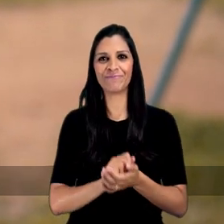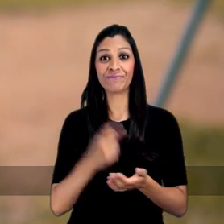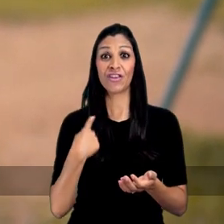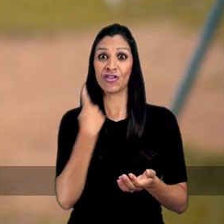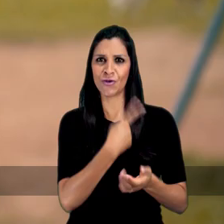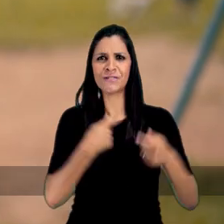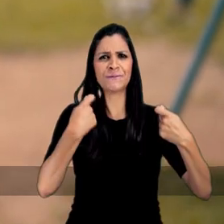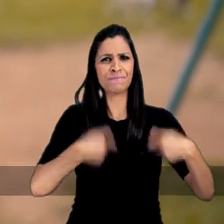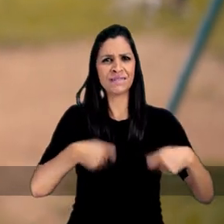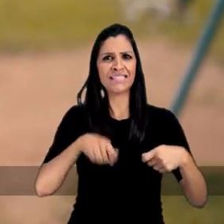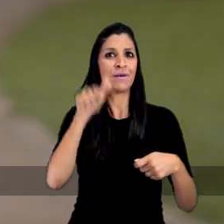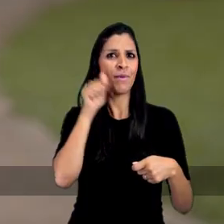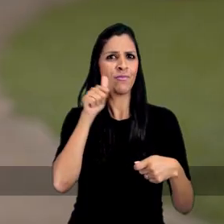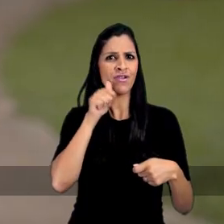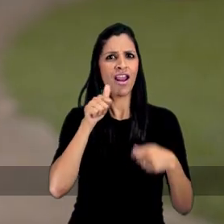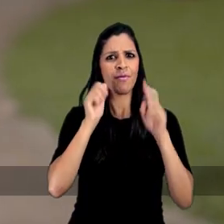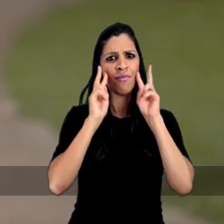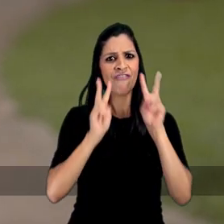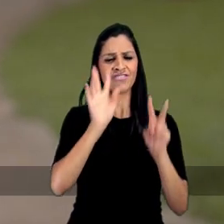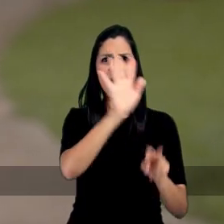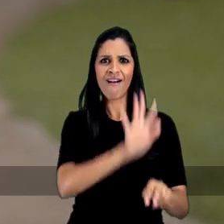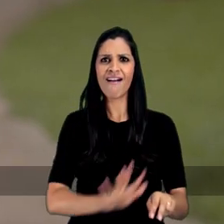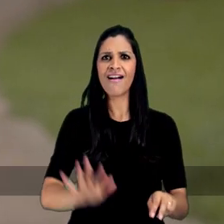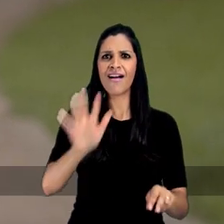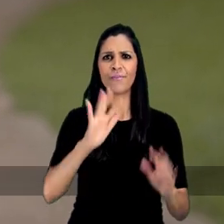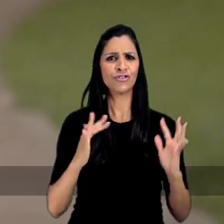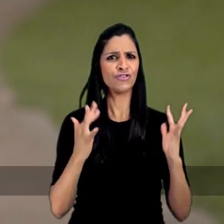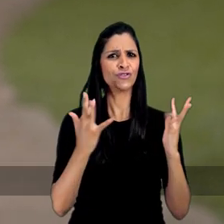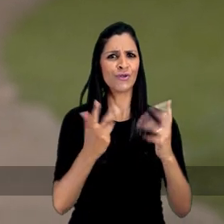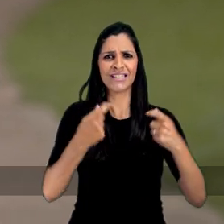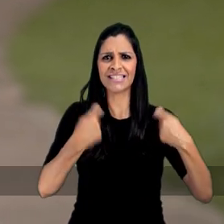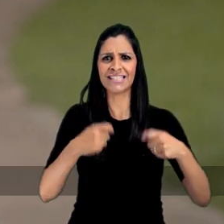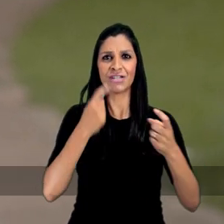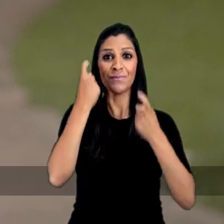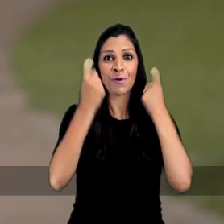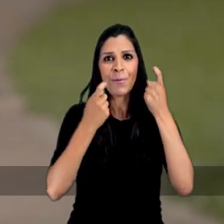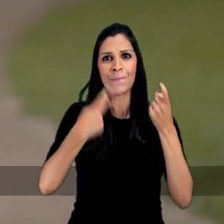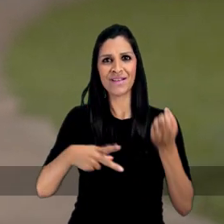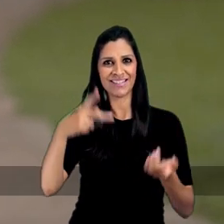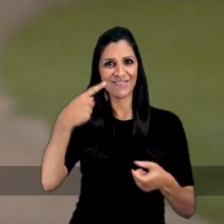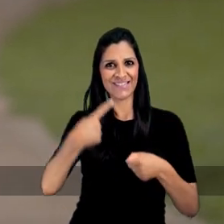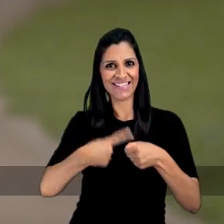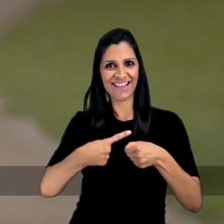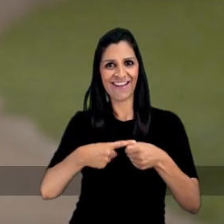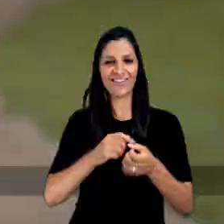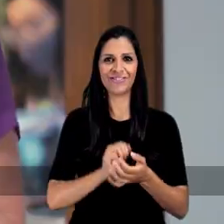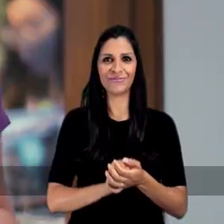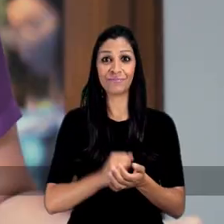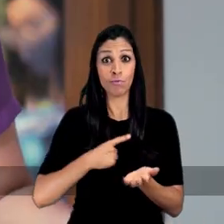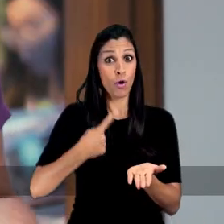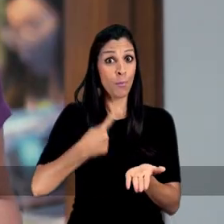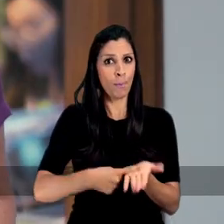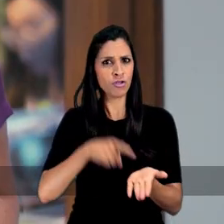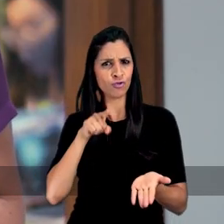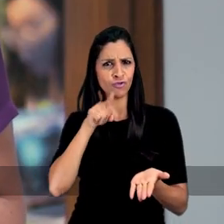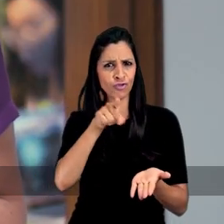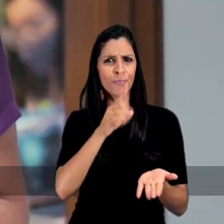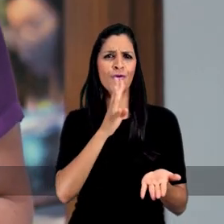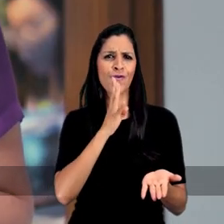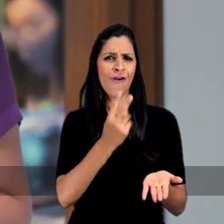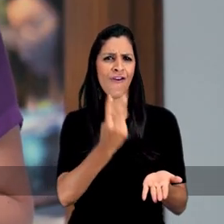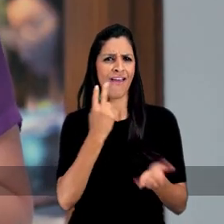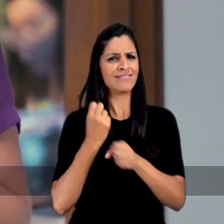pessoas. Que a gente precisa de uma mulher que tenha uma visão ampla de todas as necessidades e as preocupações da nossa cidade. E eu me comprometo